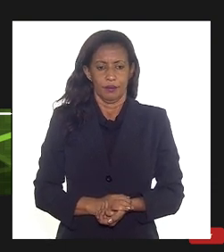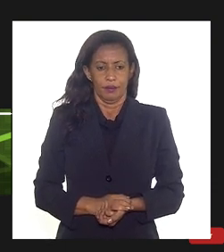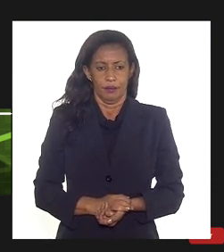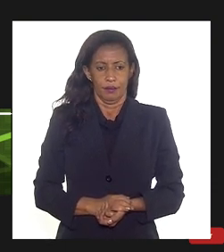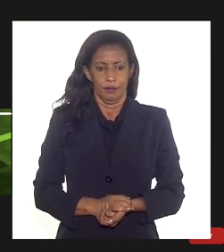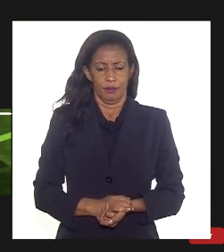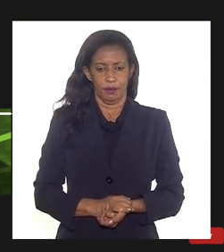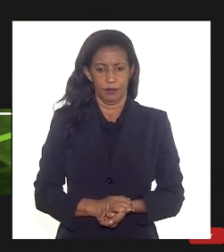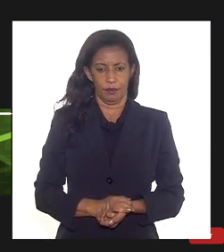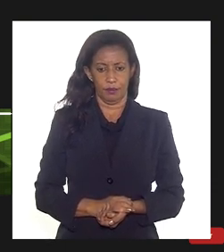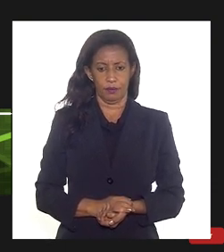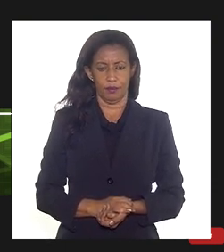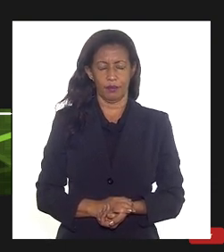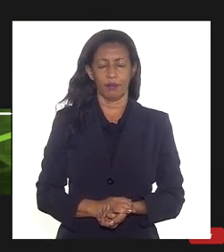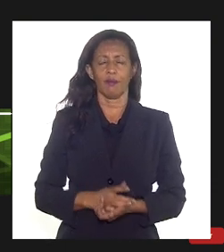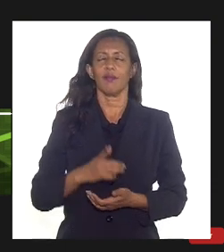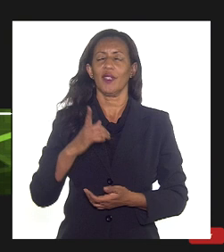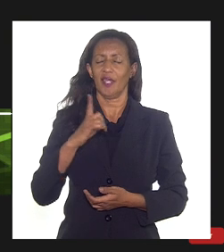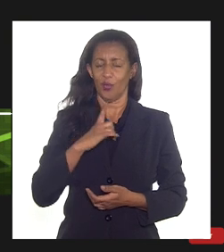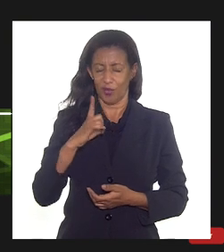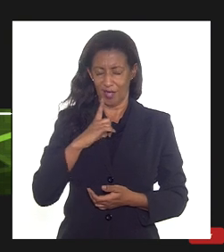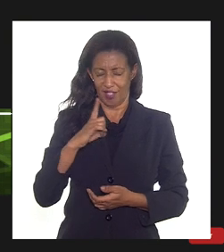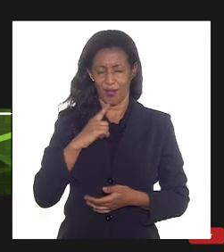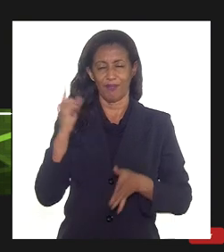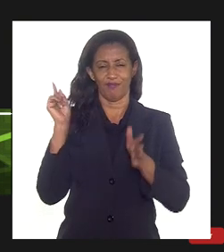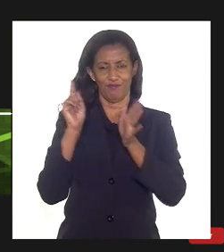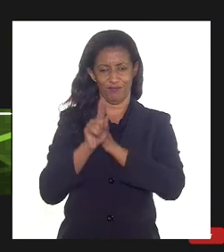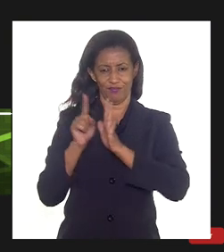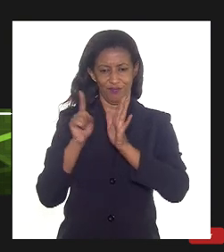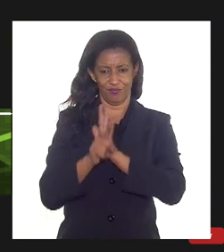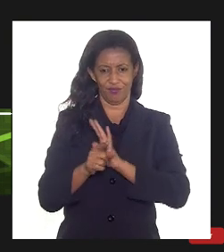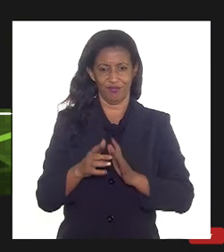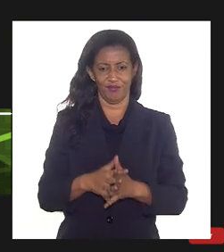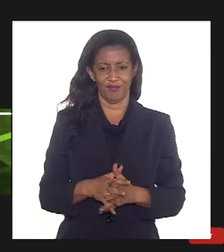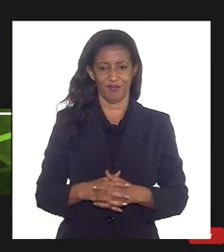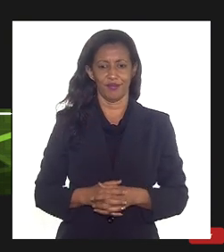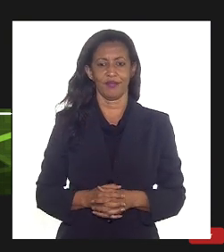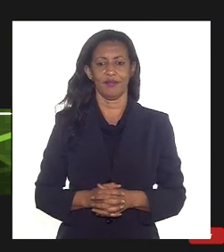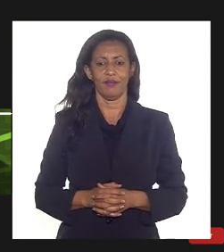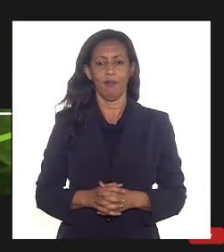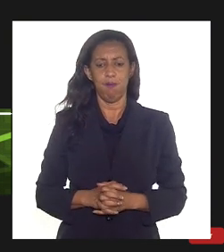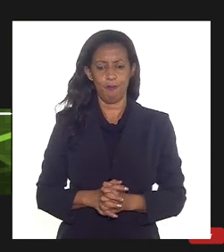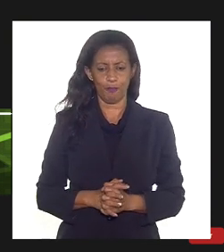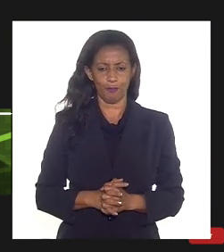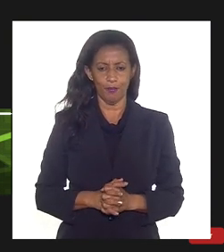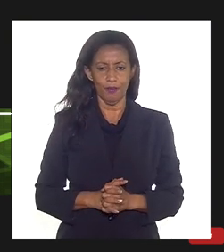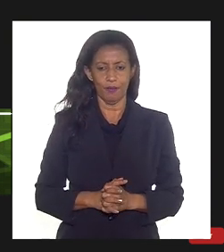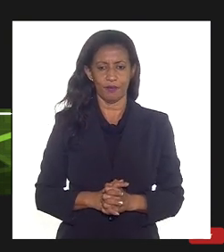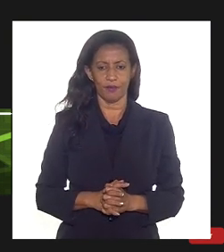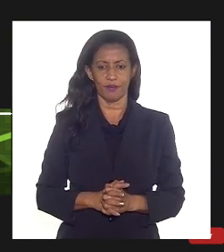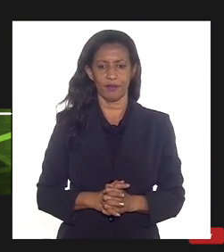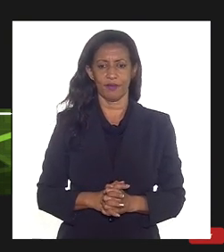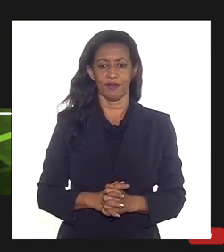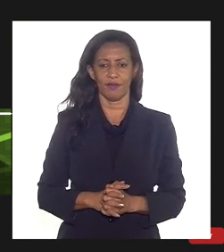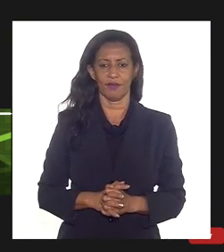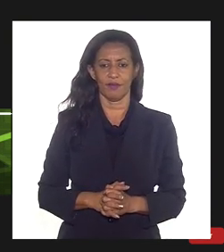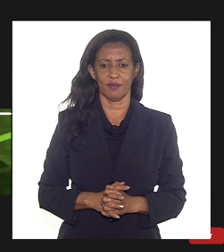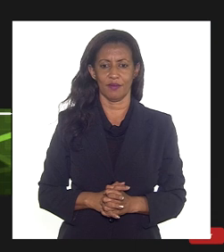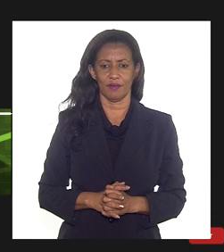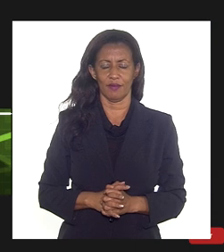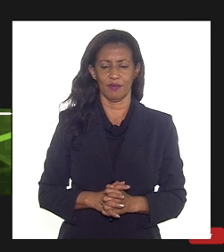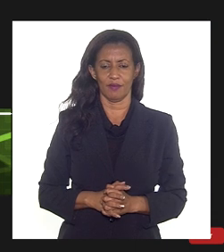eu tenho algumas perguntas com sua licença presidente se puder me dar a palavra eu agradecer